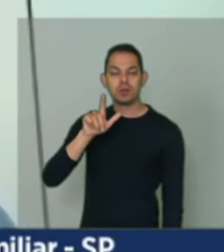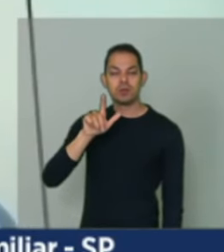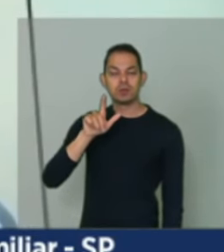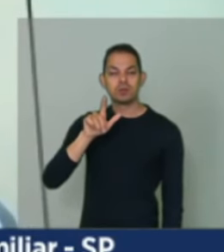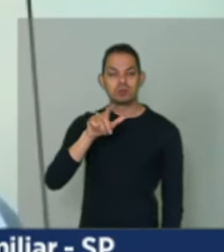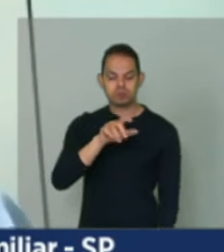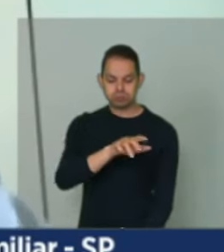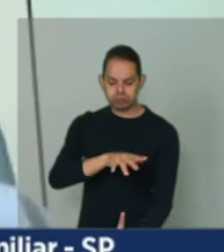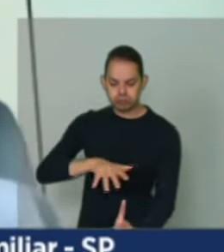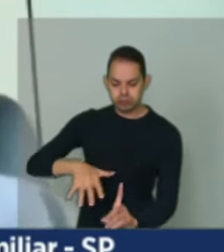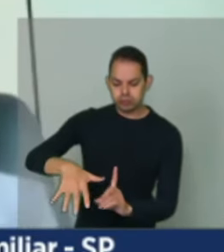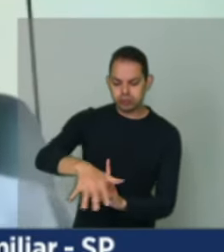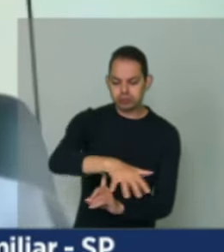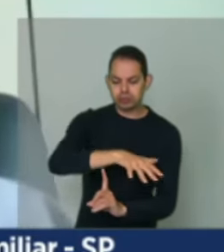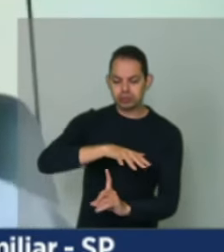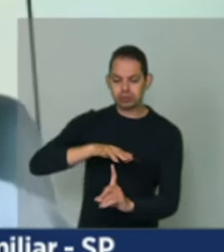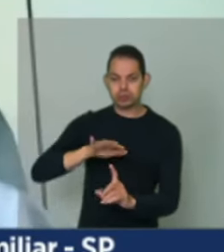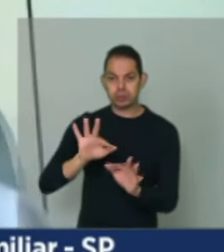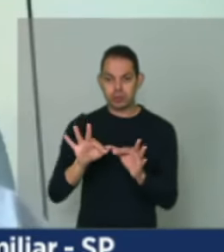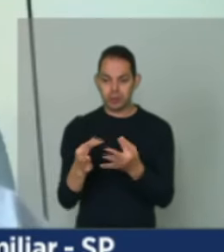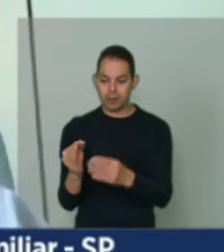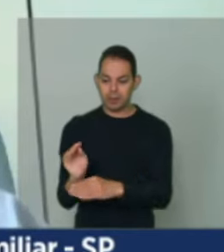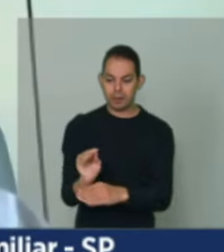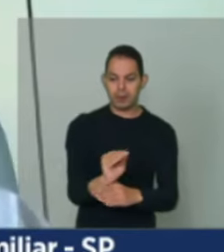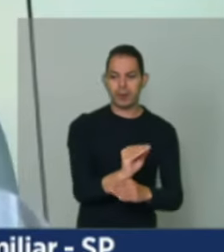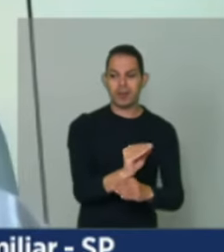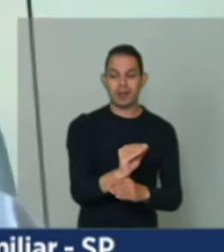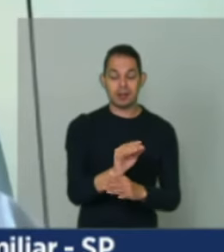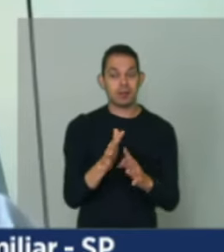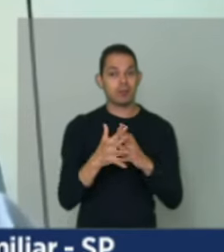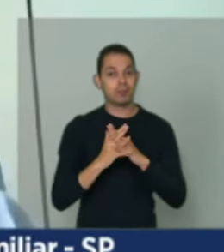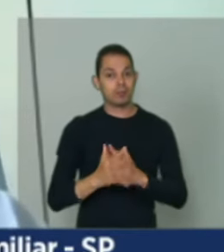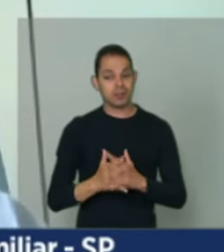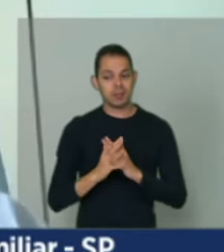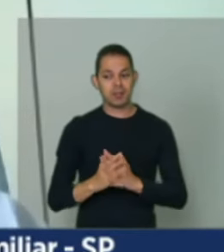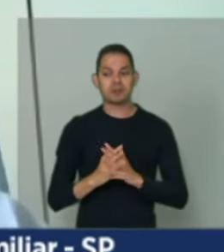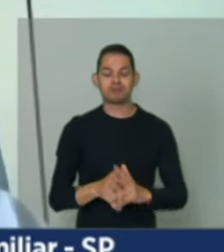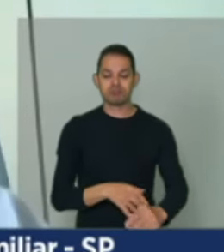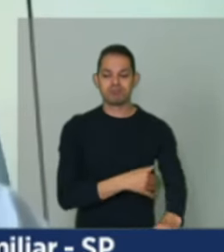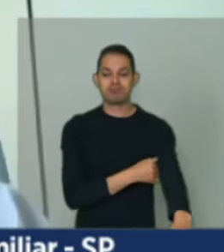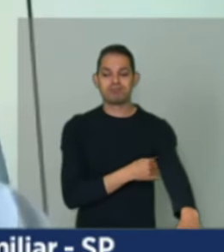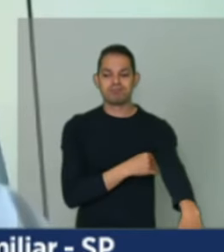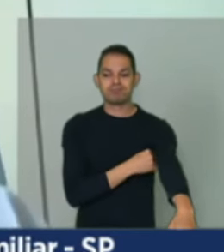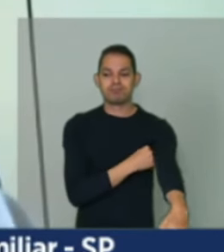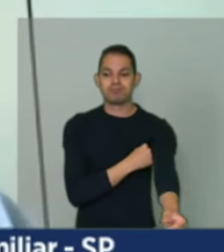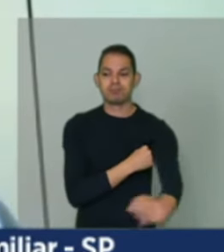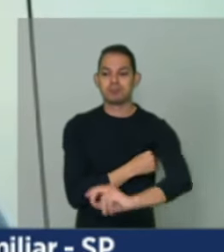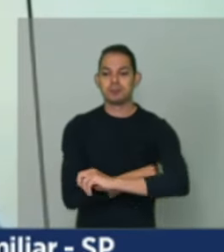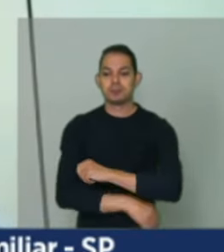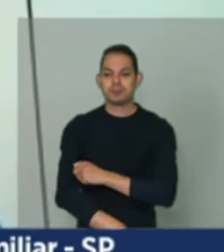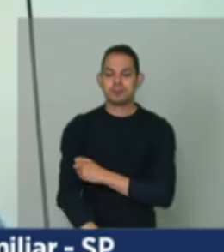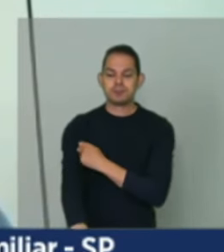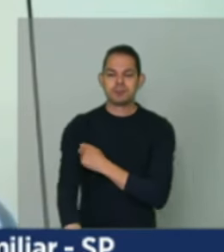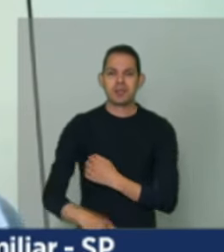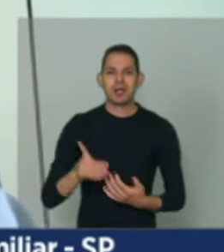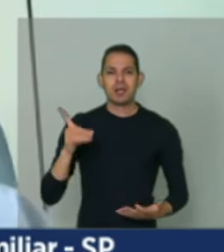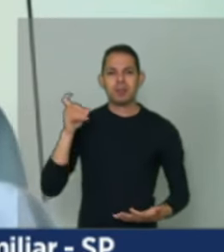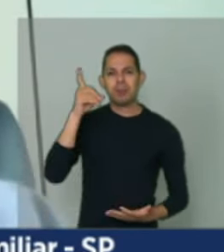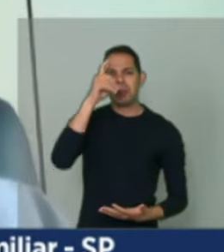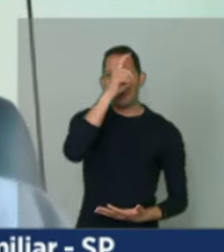sustento da sua família. Isto é muito complicado. Diante dessas dificuldades,